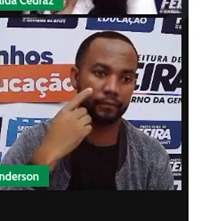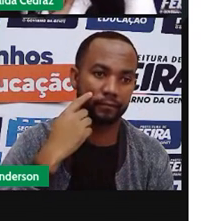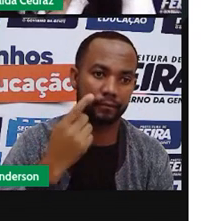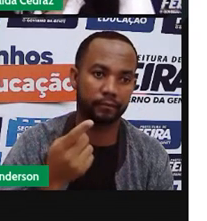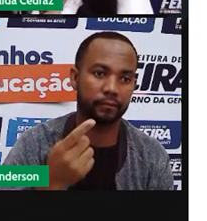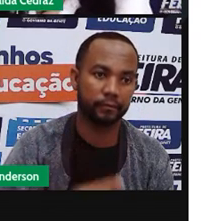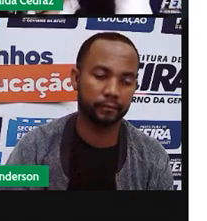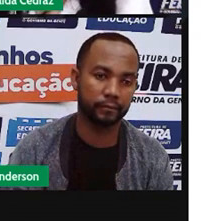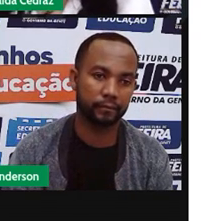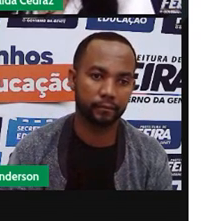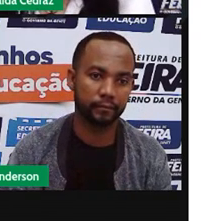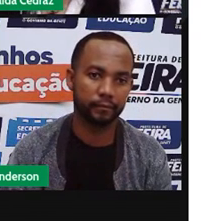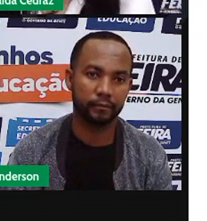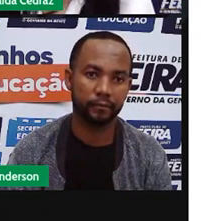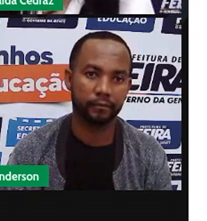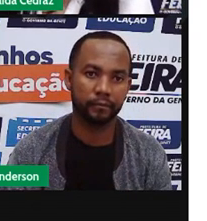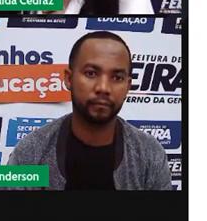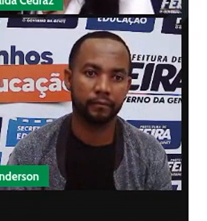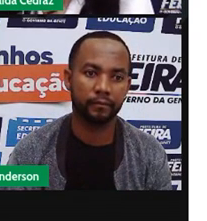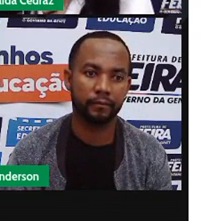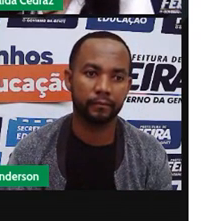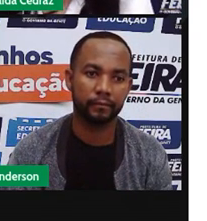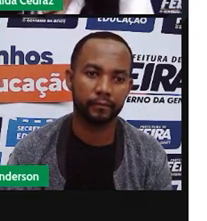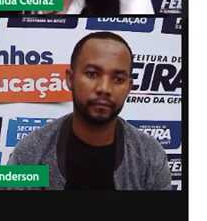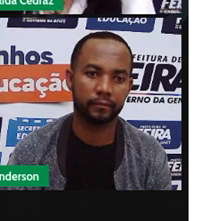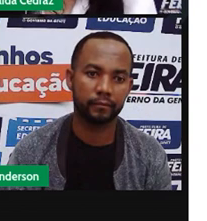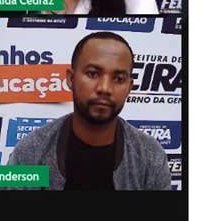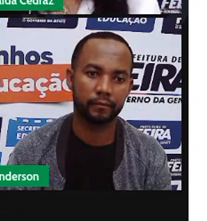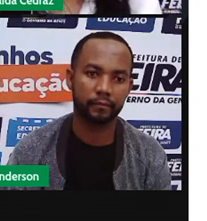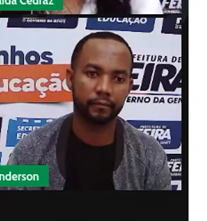agora já são oito e meia